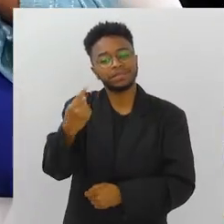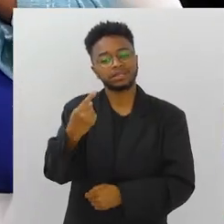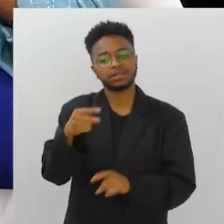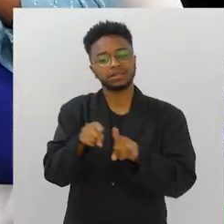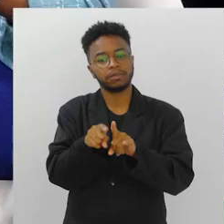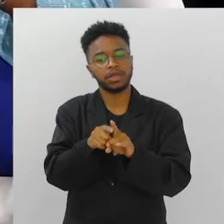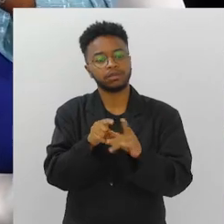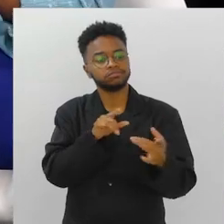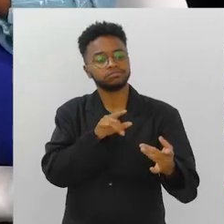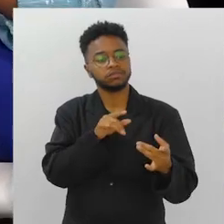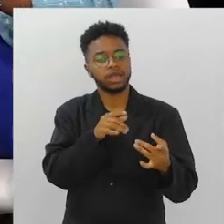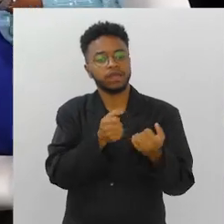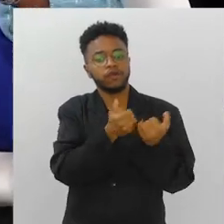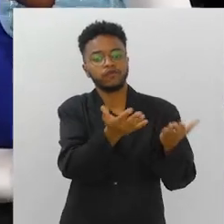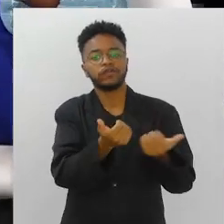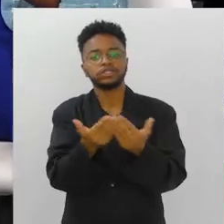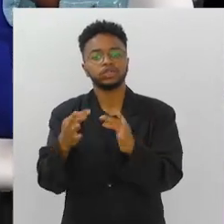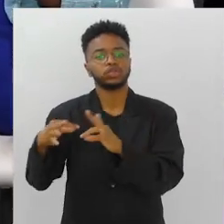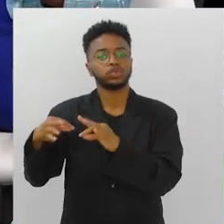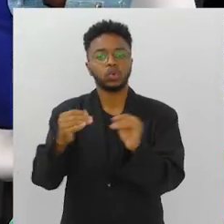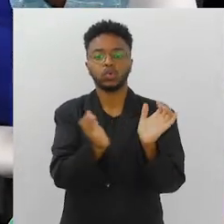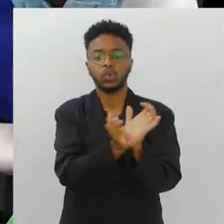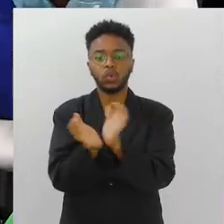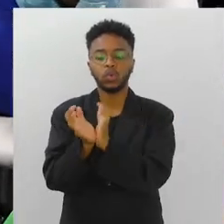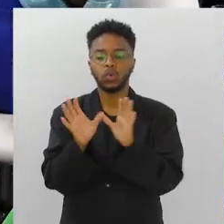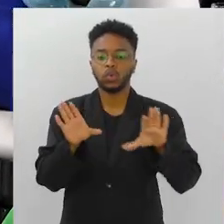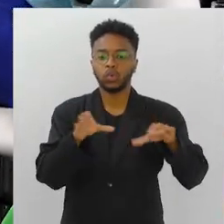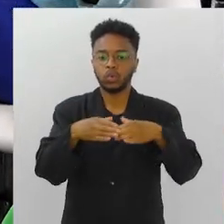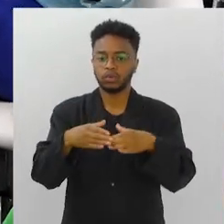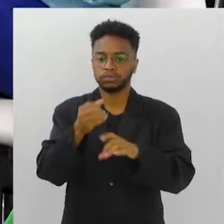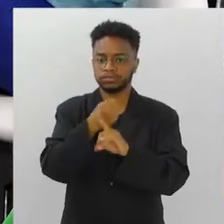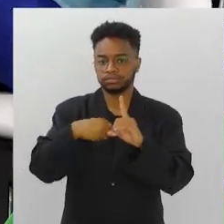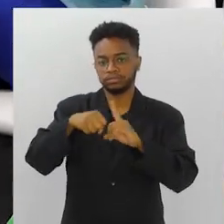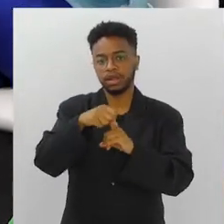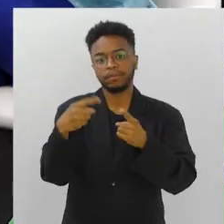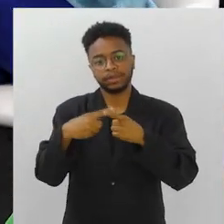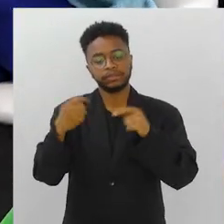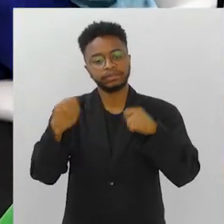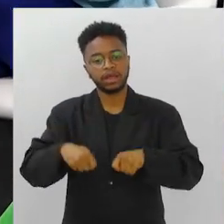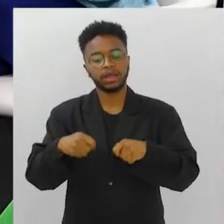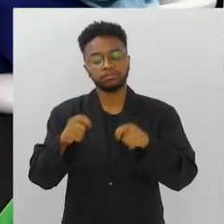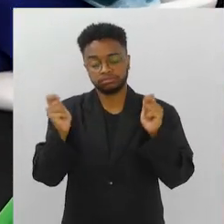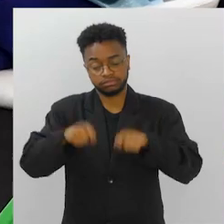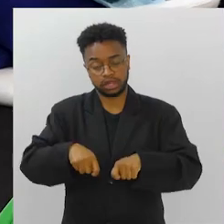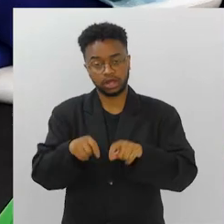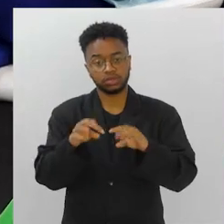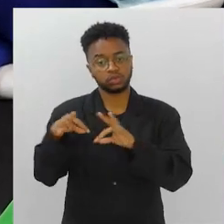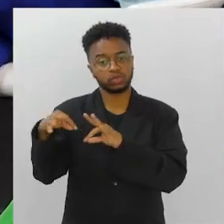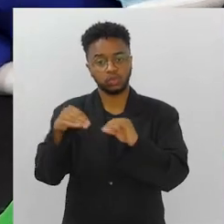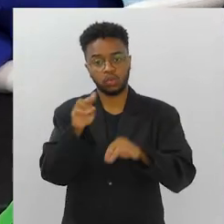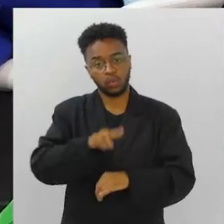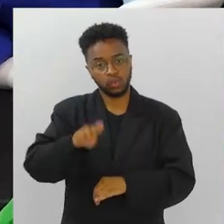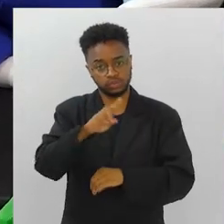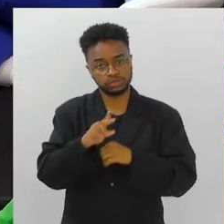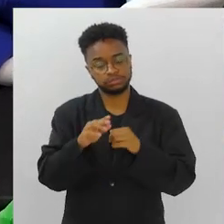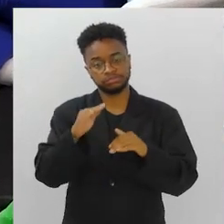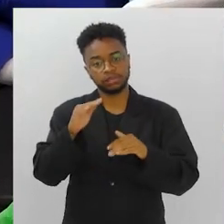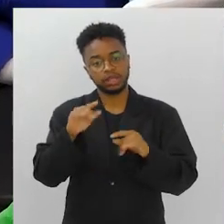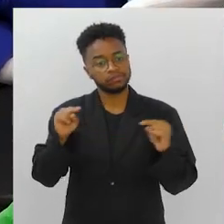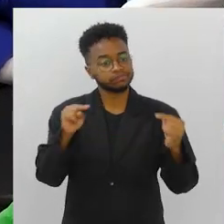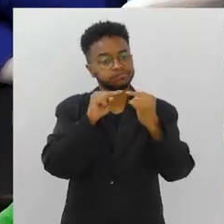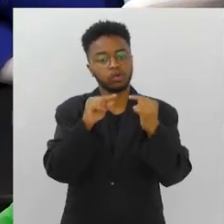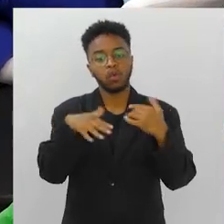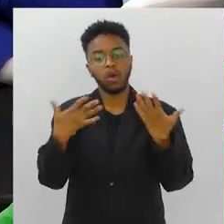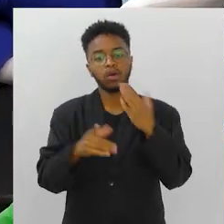alcançando todas as camadas da sociedade, que todos possam fazer uso da tecnologia de acordo com a